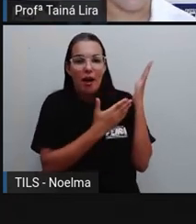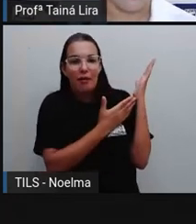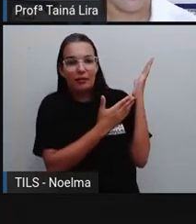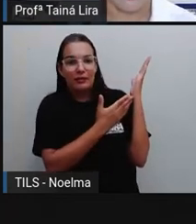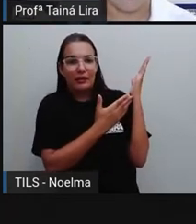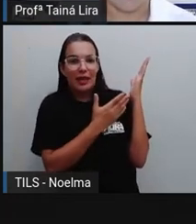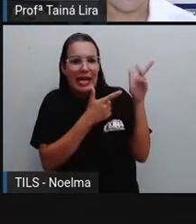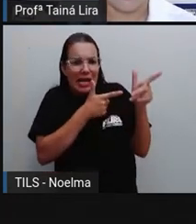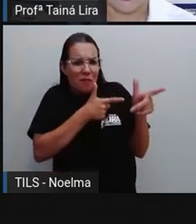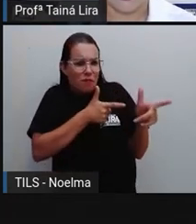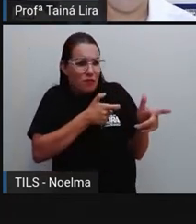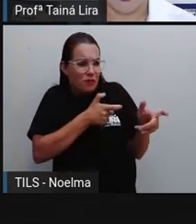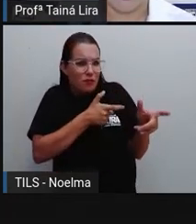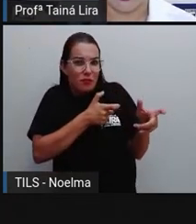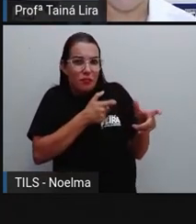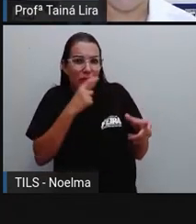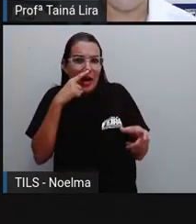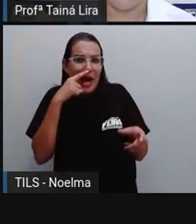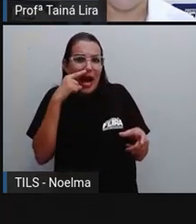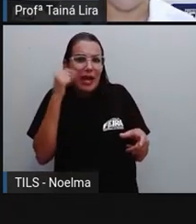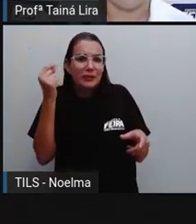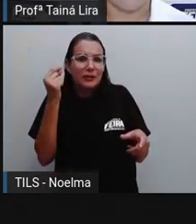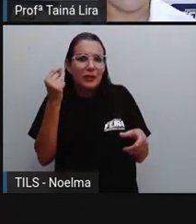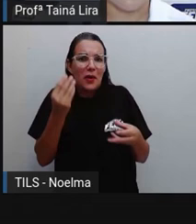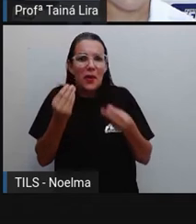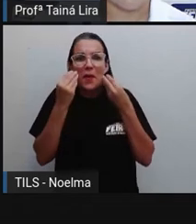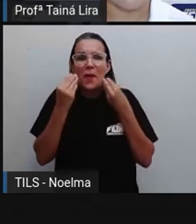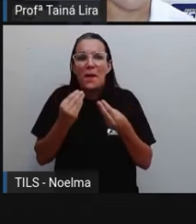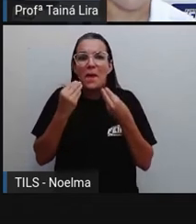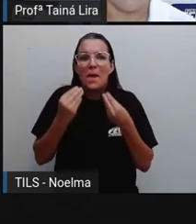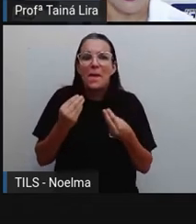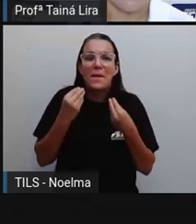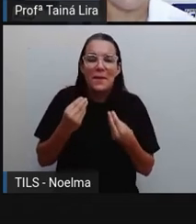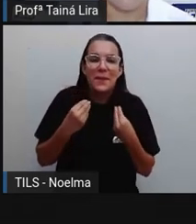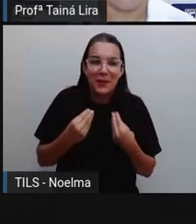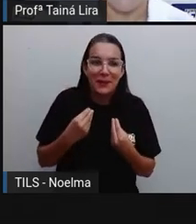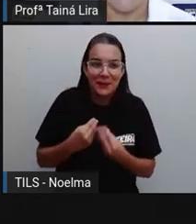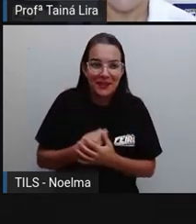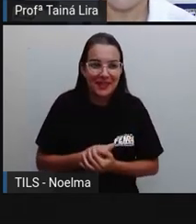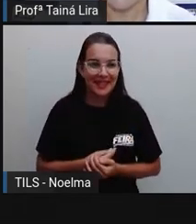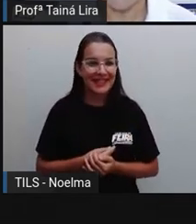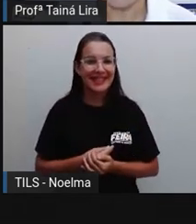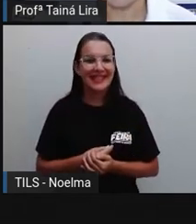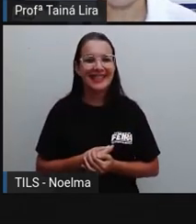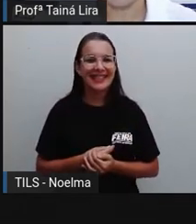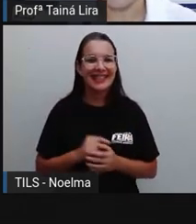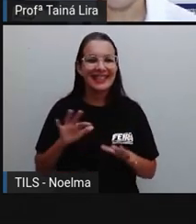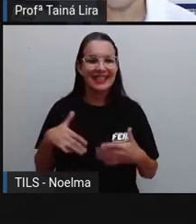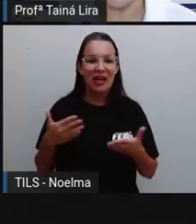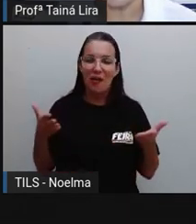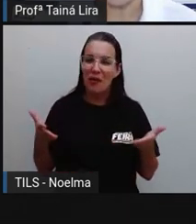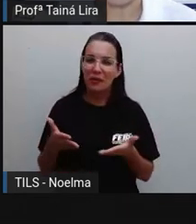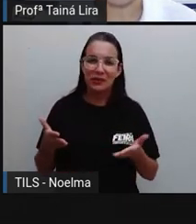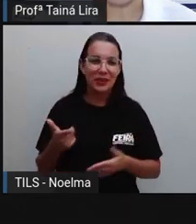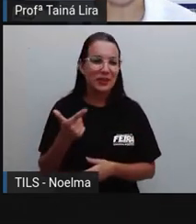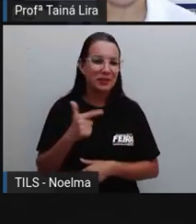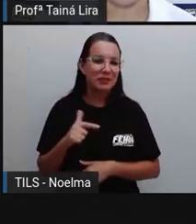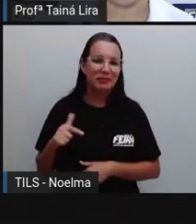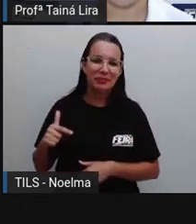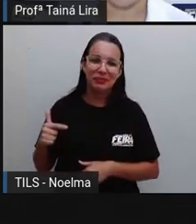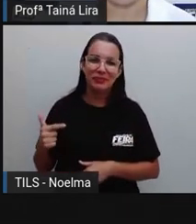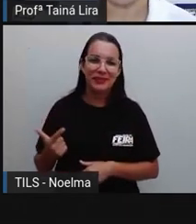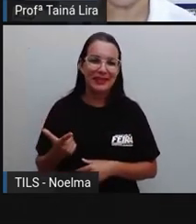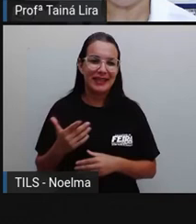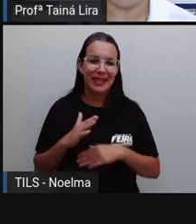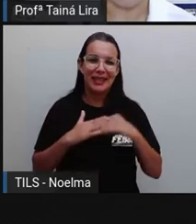ratos. Olha lá, a imagem era a pessoa que caçava ratos, né? Hoje em dia, porque é pró que não